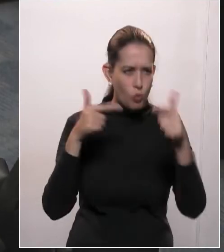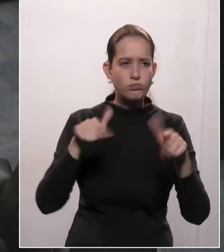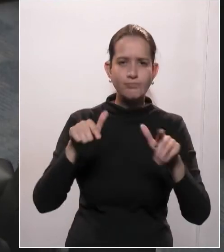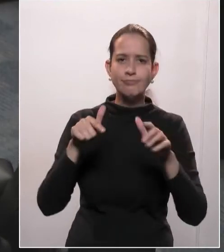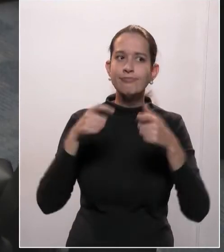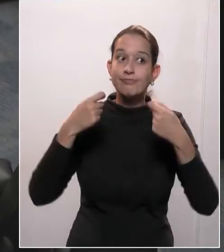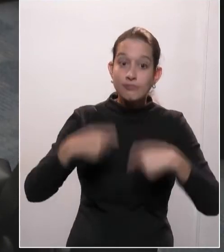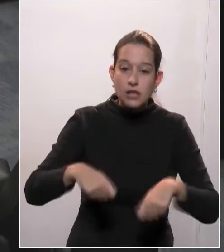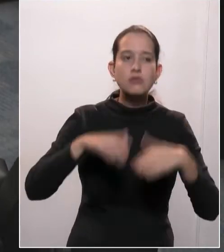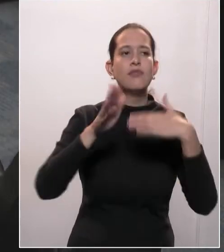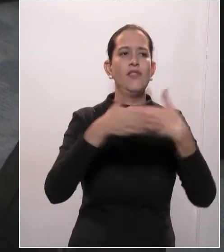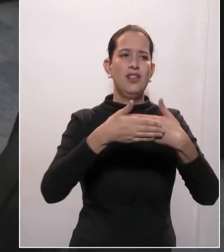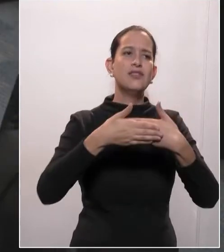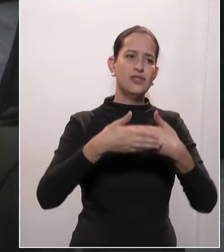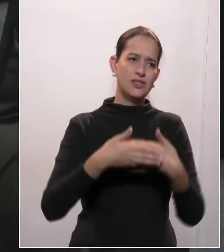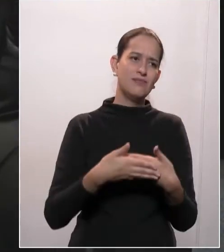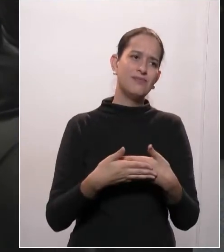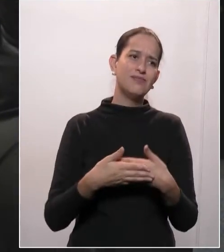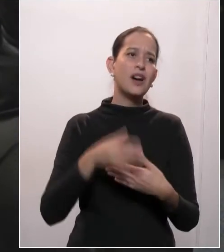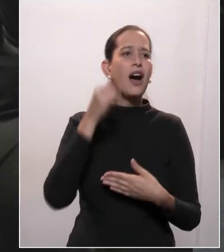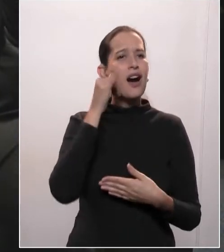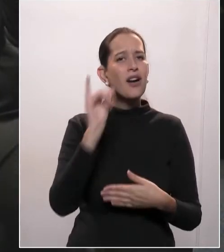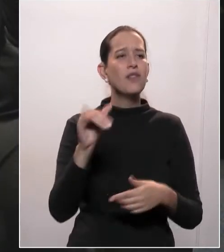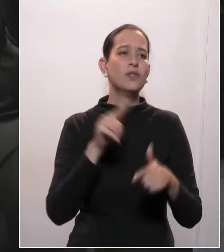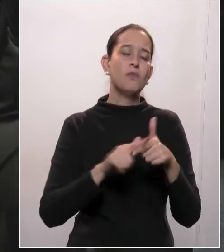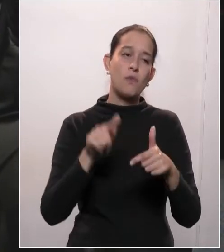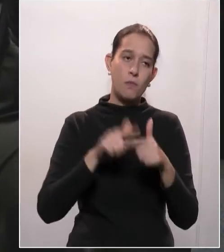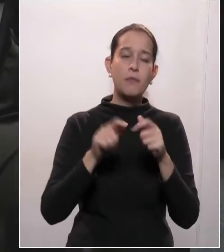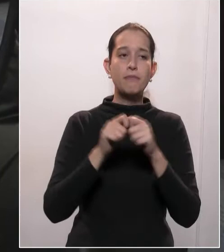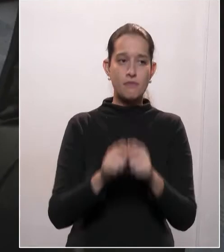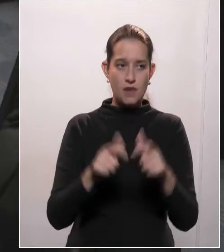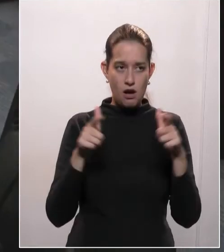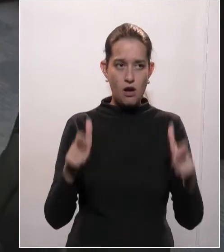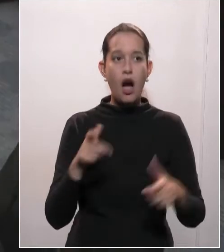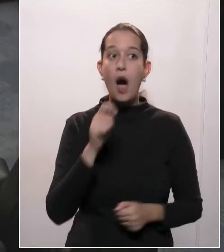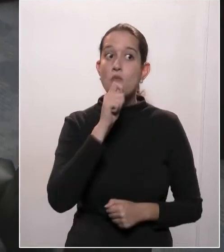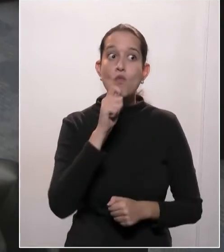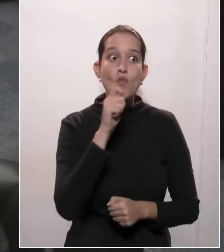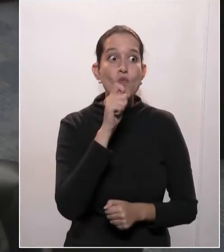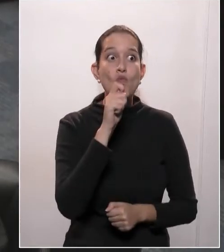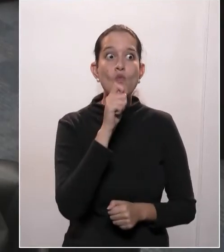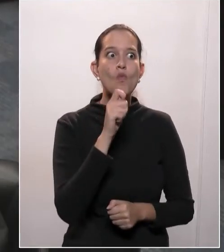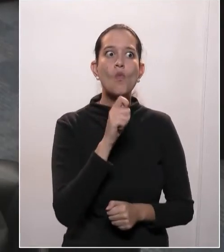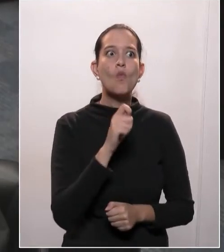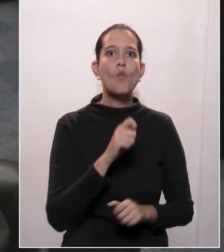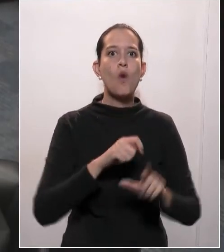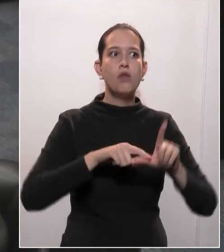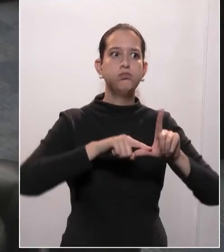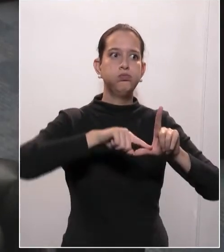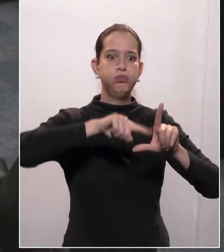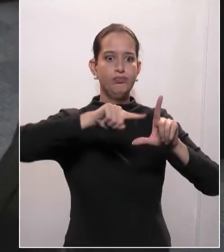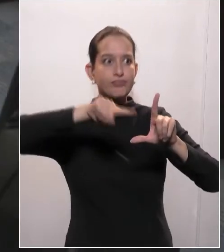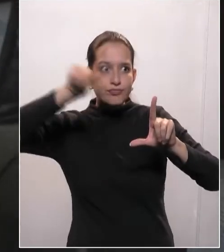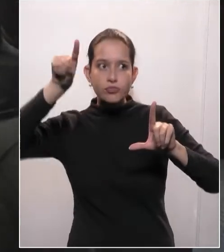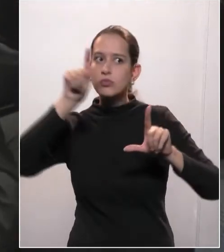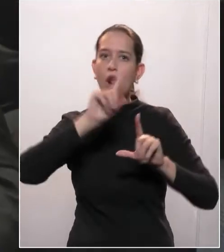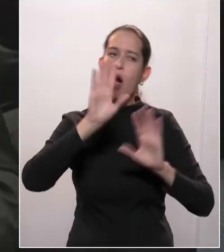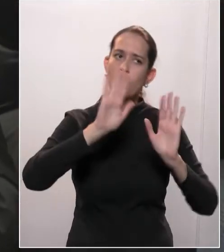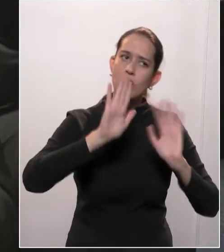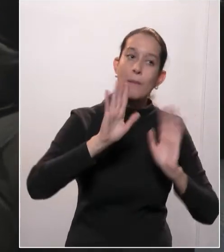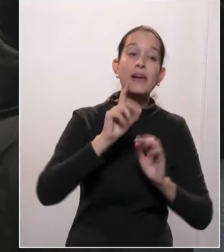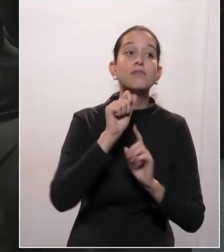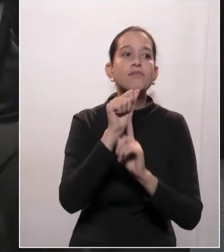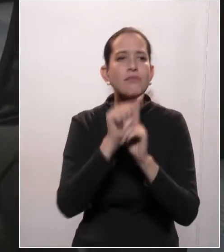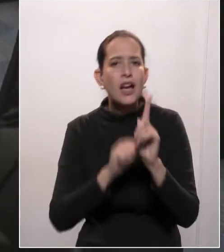um mal maior. Muita gente fala que gente não está no ápice ainda. O ápice vai ser em abril e maio. Mas quem precisa chegar no ápice? Eu não